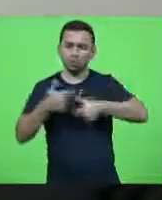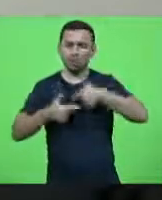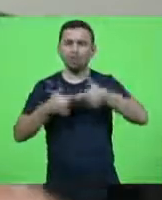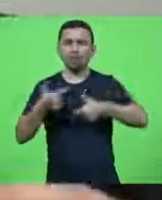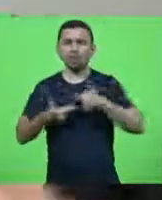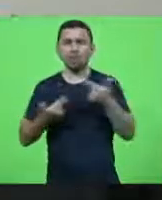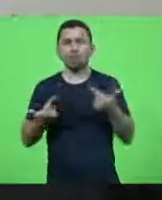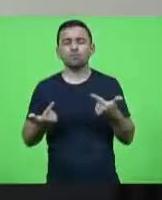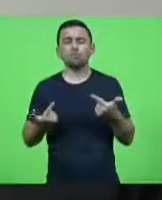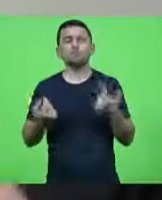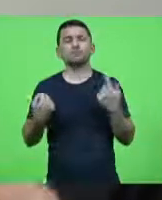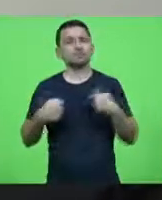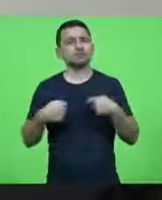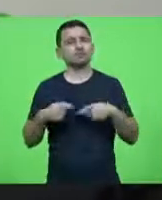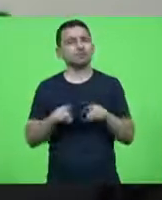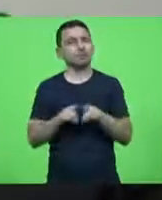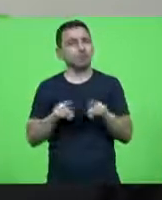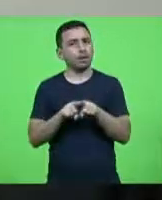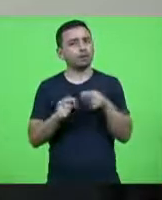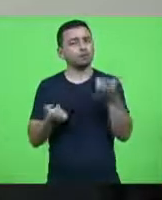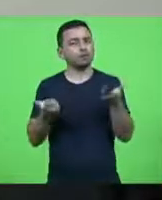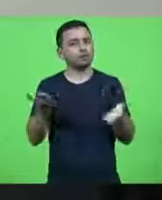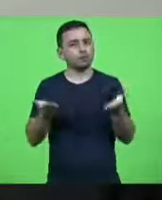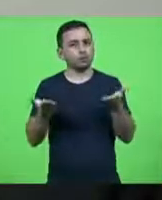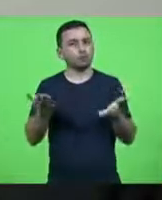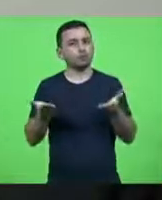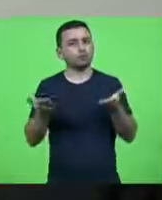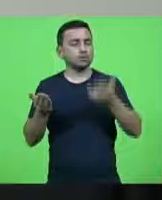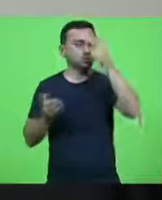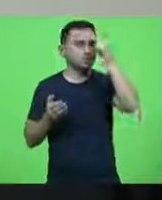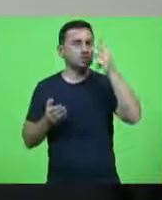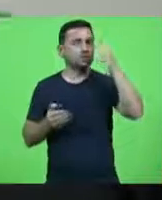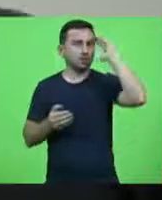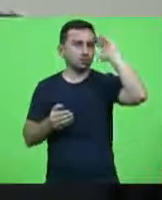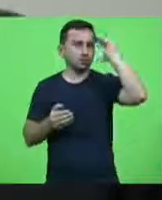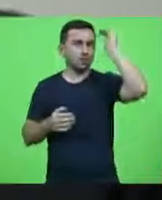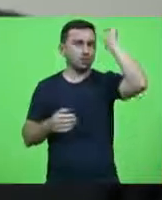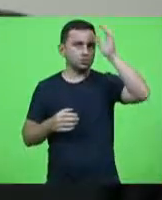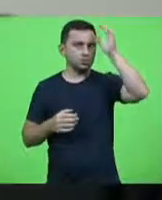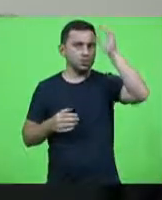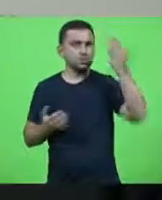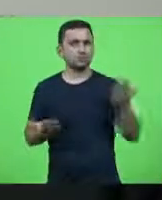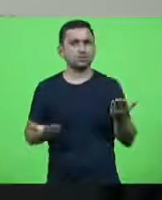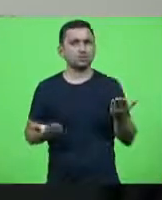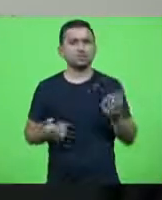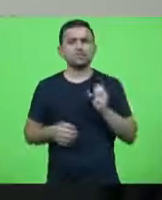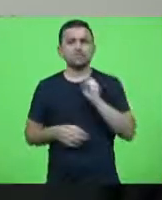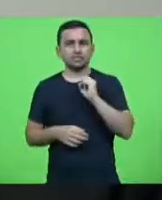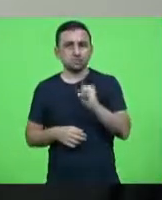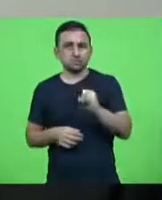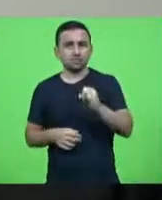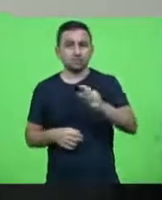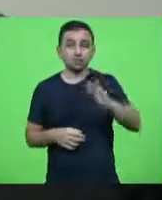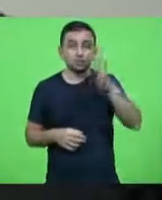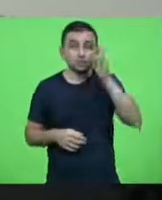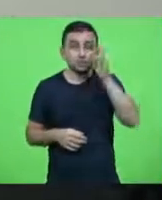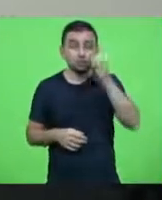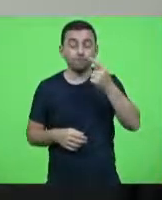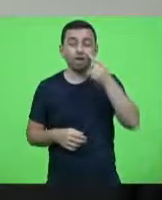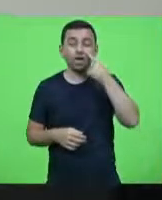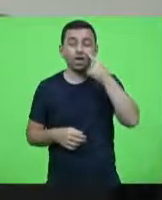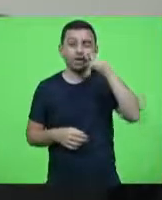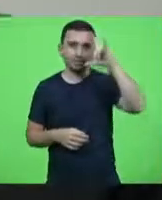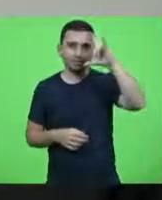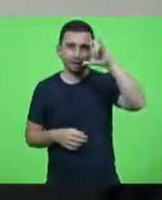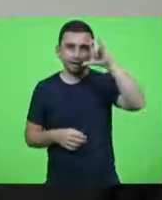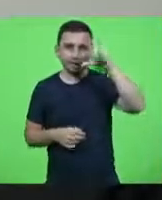precisamos ter também peso e contrapeso que as pessoas possam ter consciência se você acompanha por exemplo o instagram da polícia